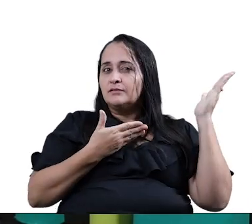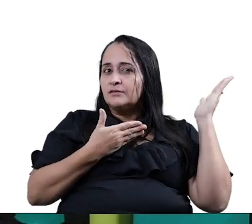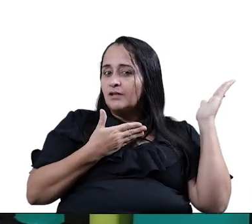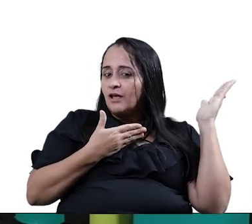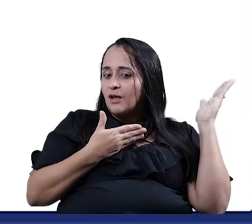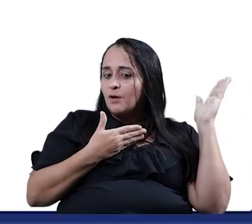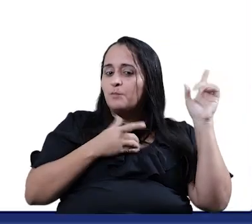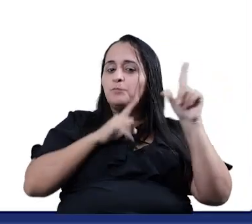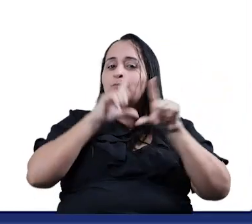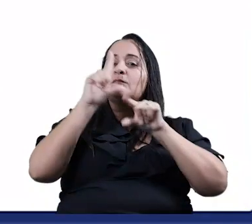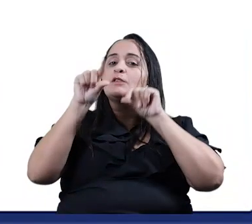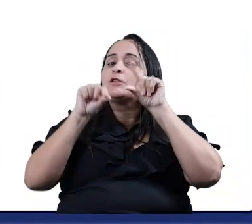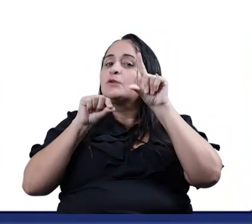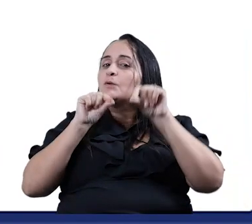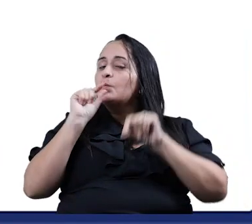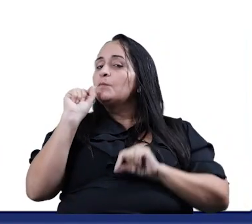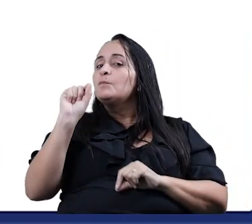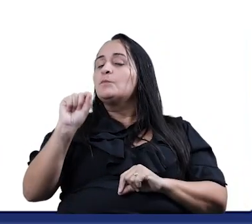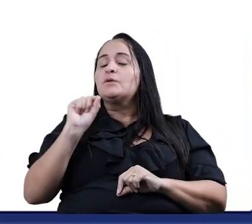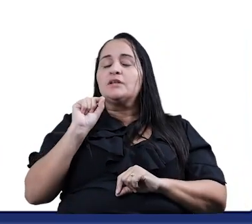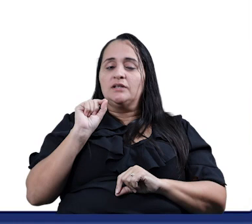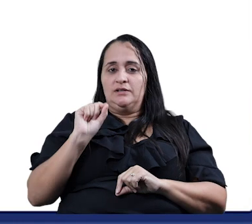Destacamos neste texto